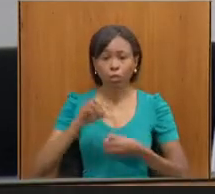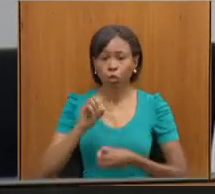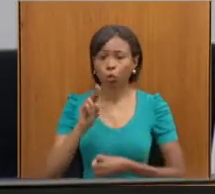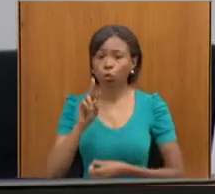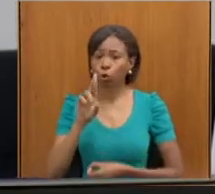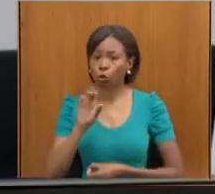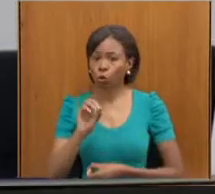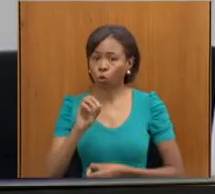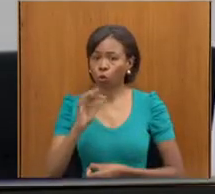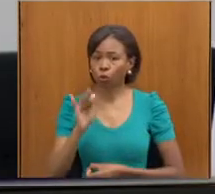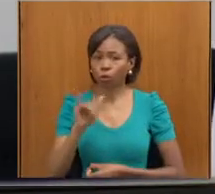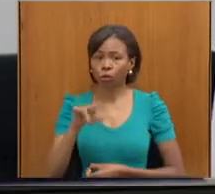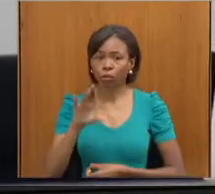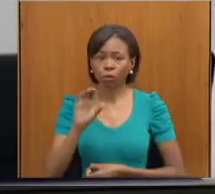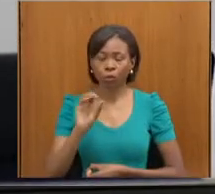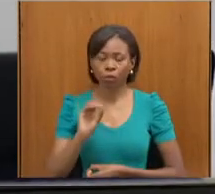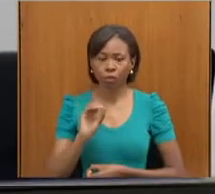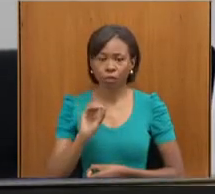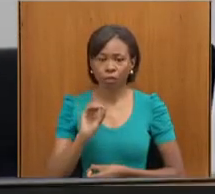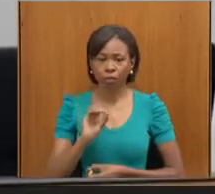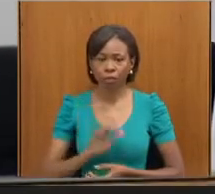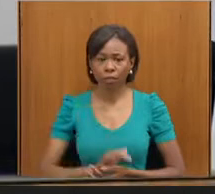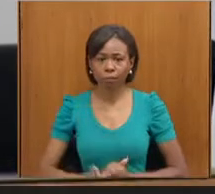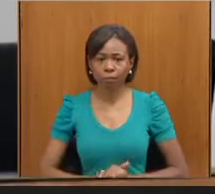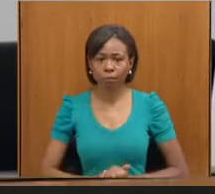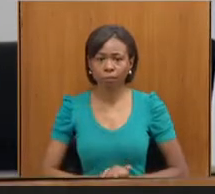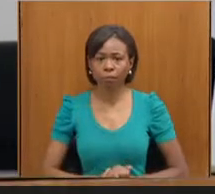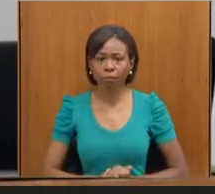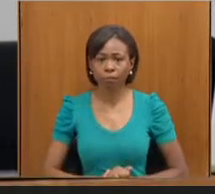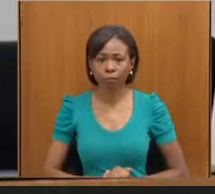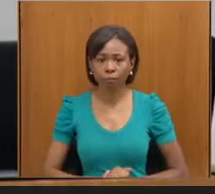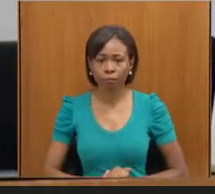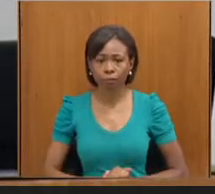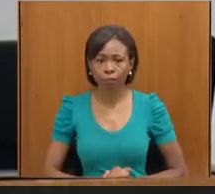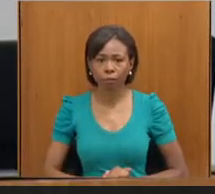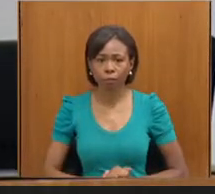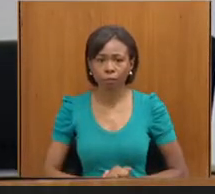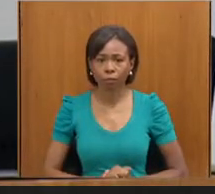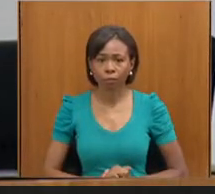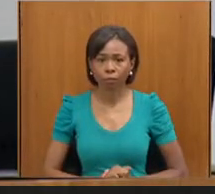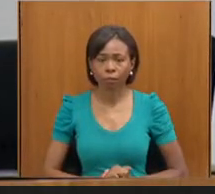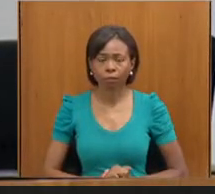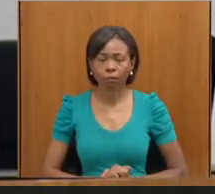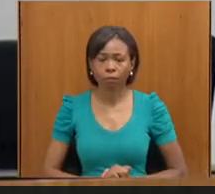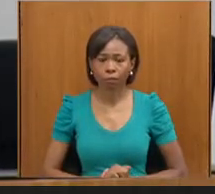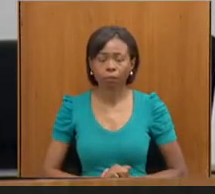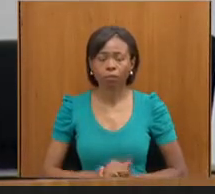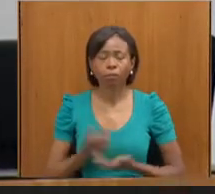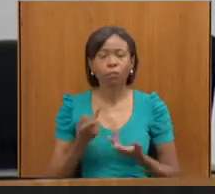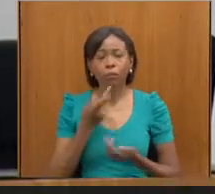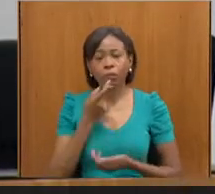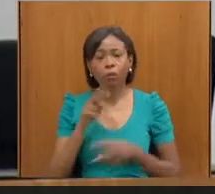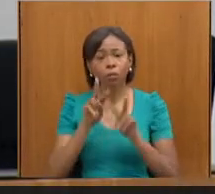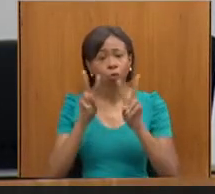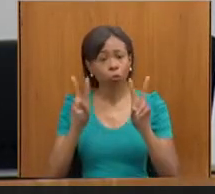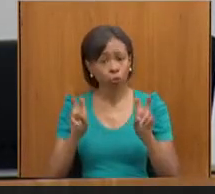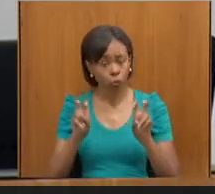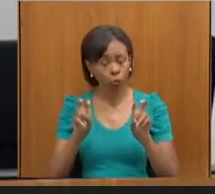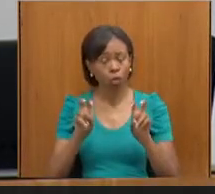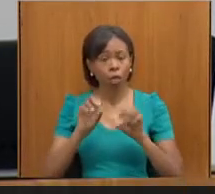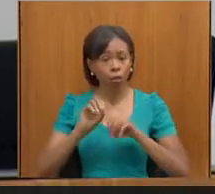de apoio ao Projeto de Lei Federal 4909, que tramita no Senado Federal e dispõe sobre a educação bilíngue de surdos.